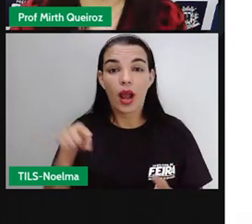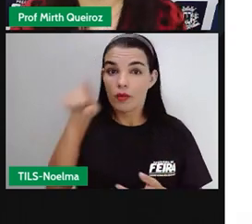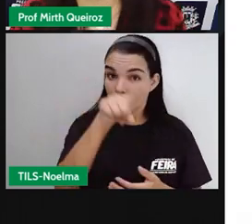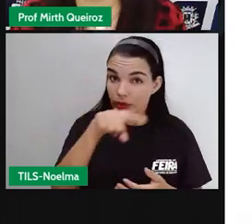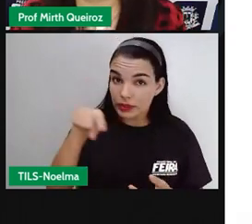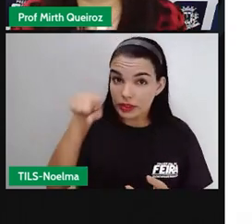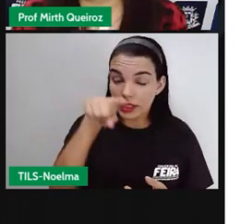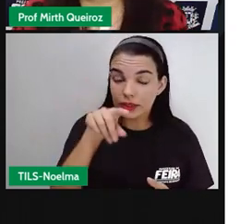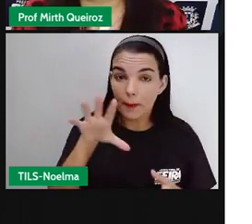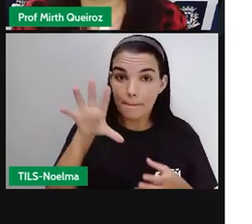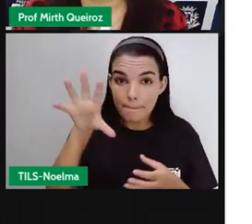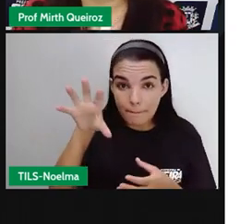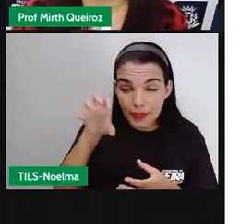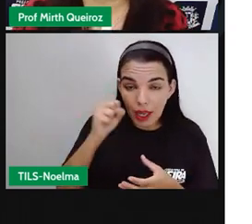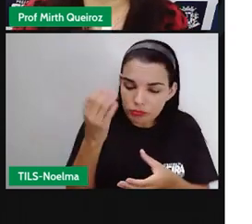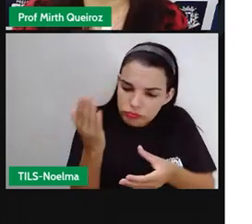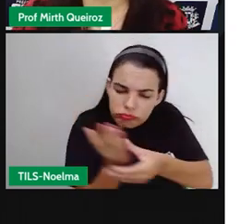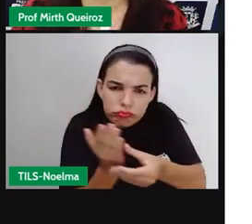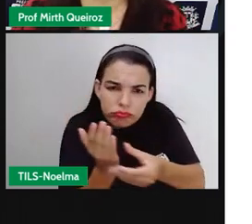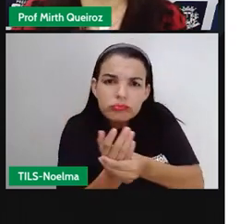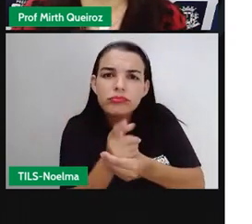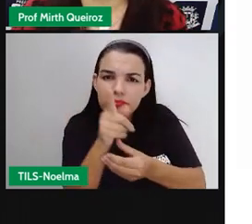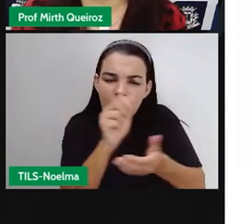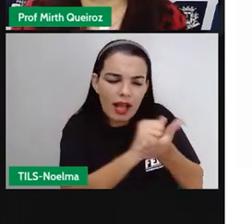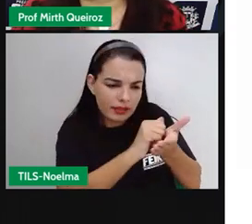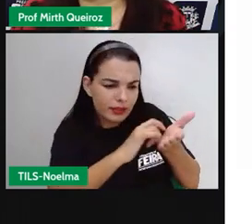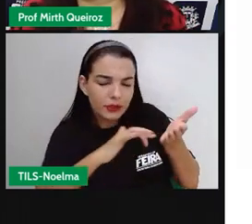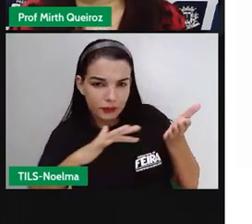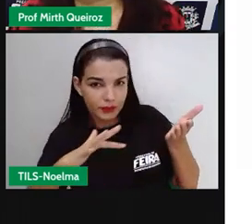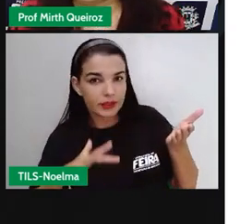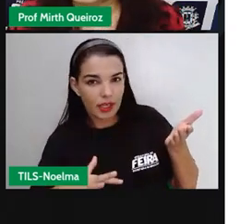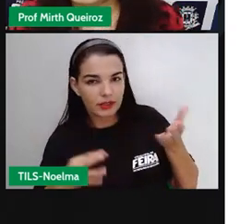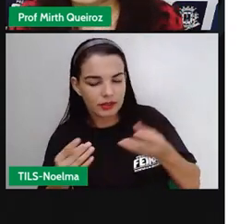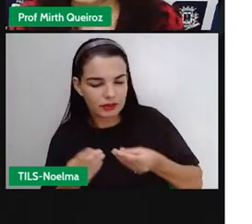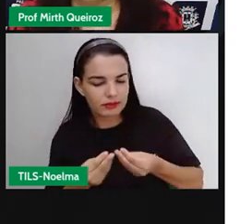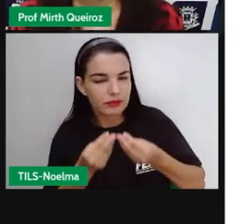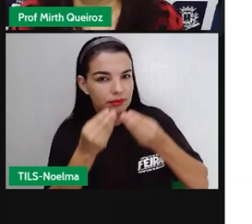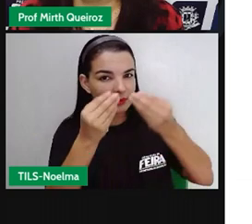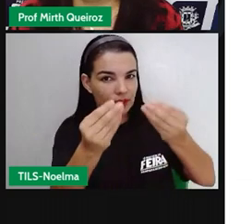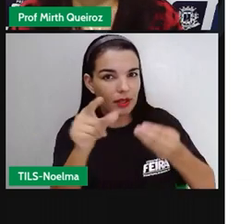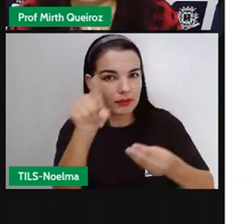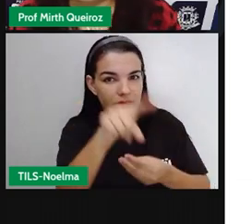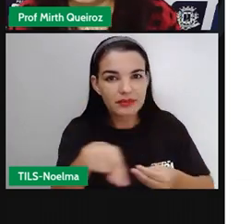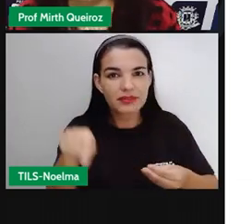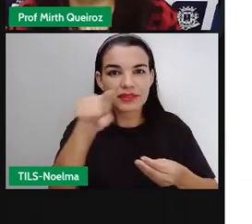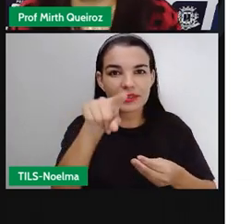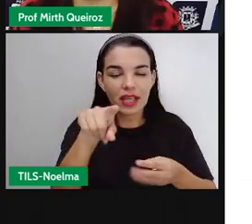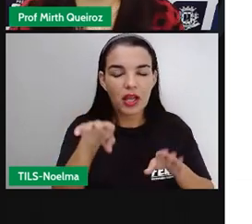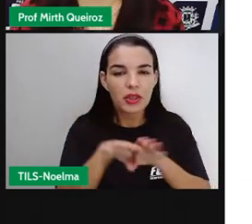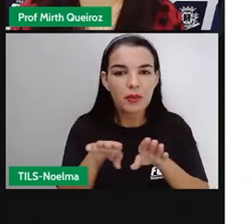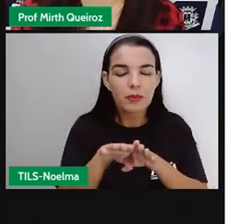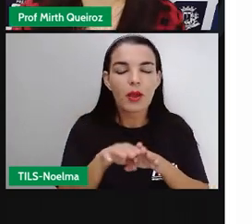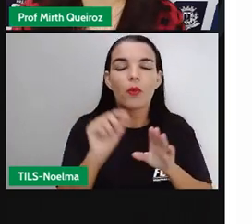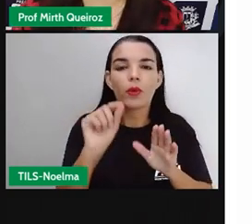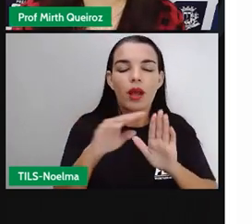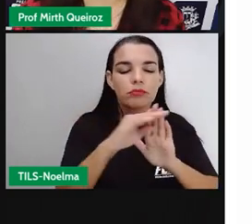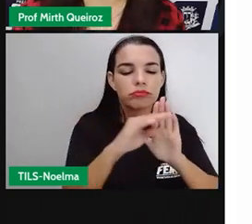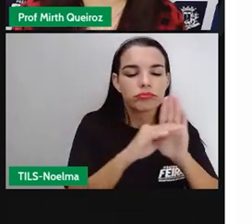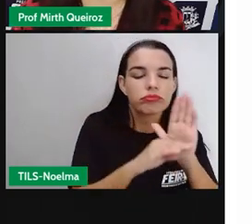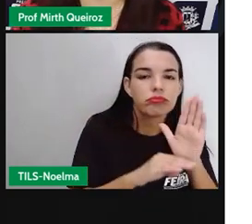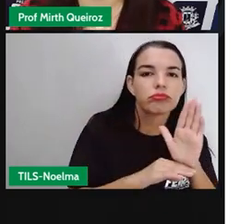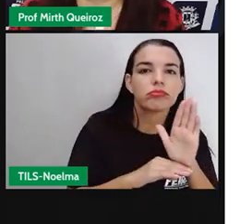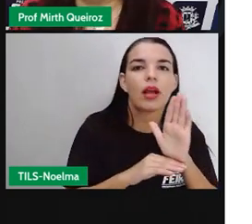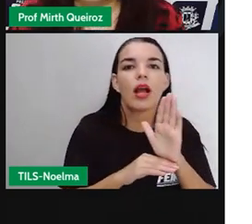material que a professora de vocês disponibilizaram aí para vocês, né? Que é o percurso pedagógico, onde tem